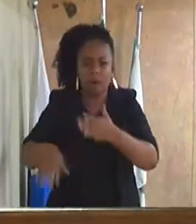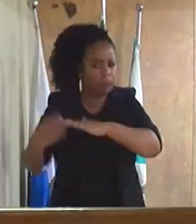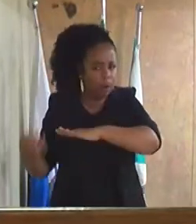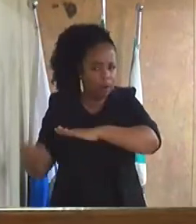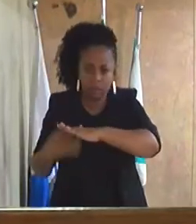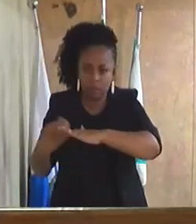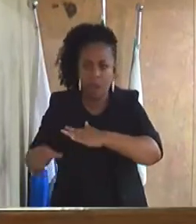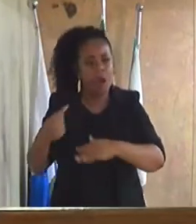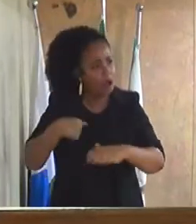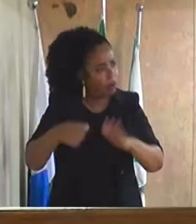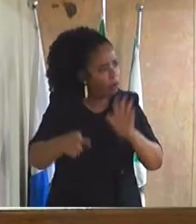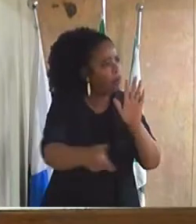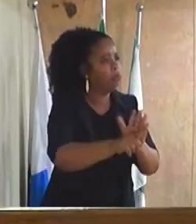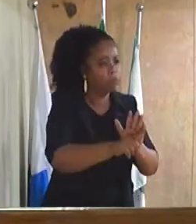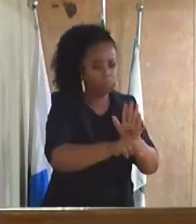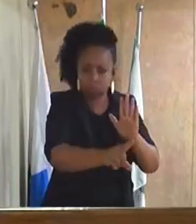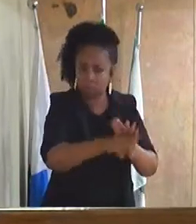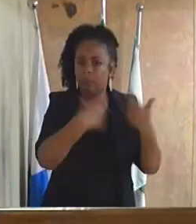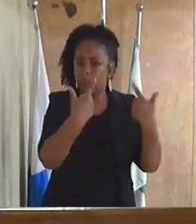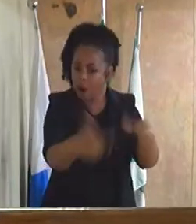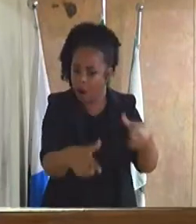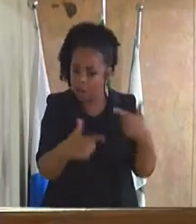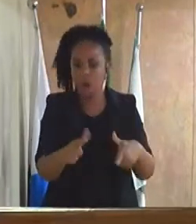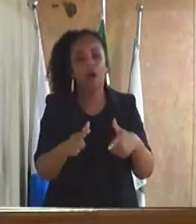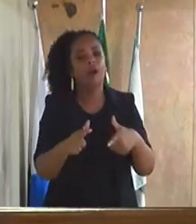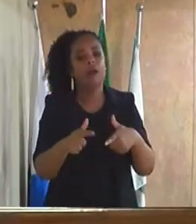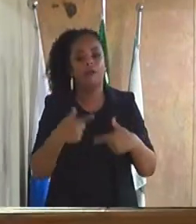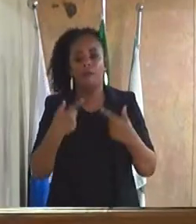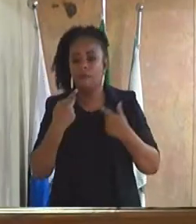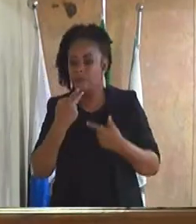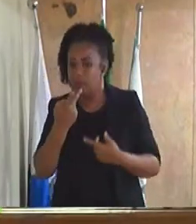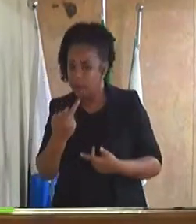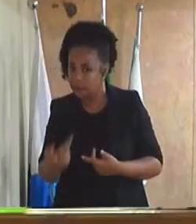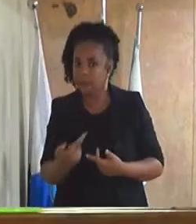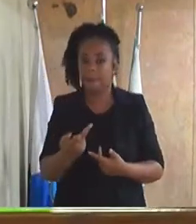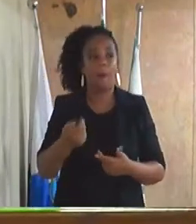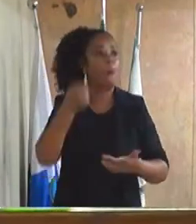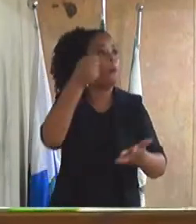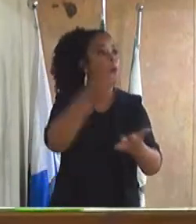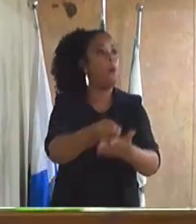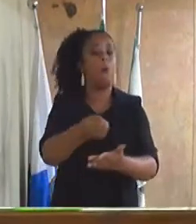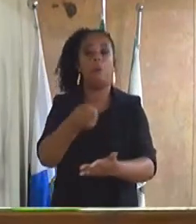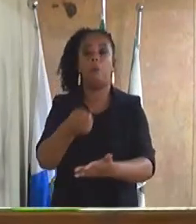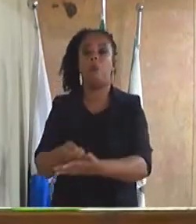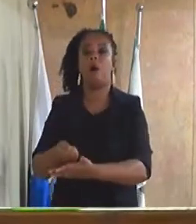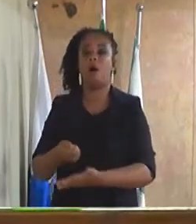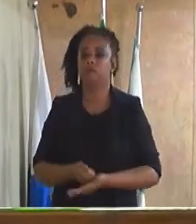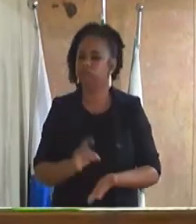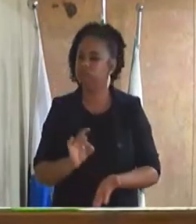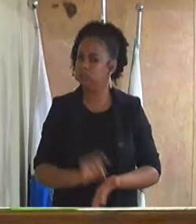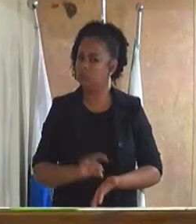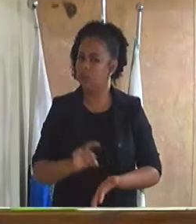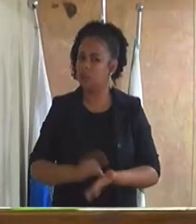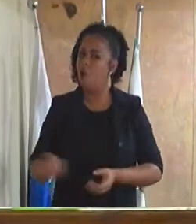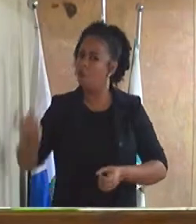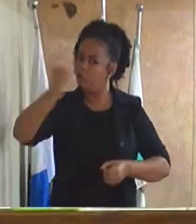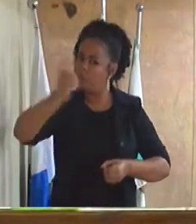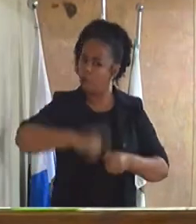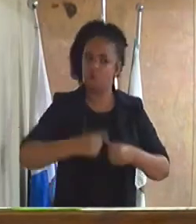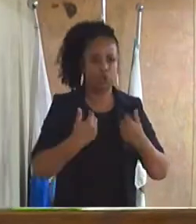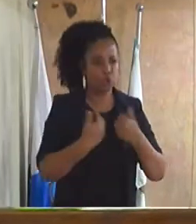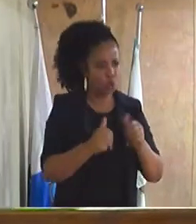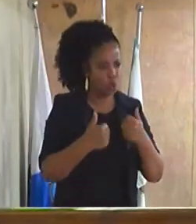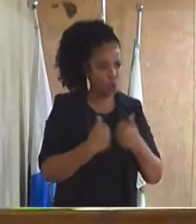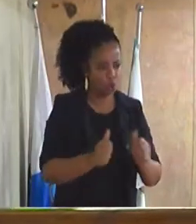e feitão, eu vou no professor Maurício para cobrar agora que retorne o ônibus que vai para o